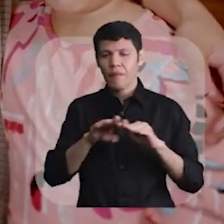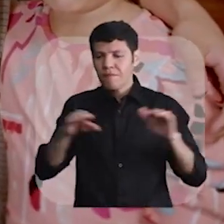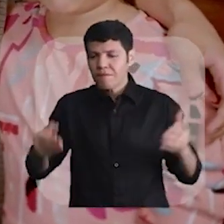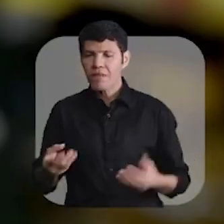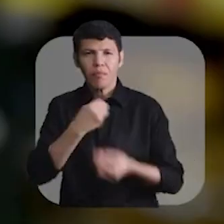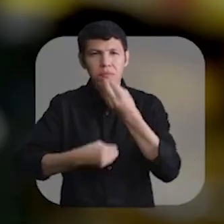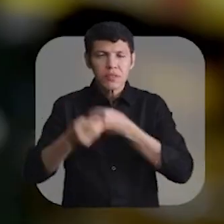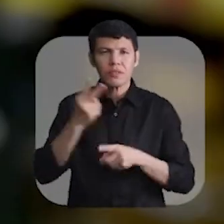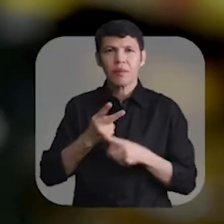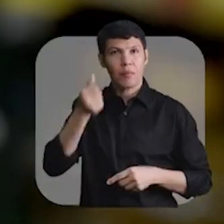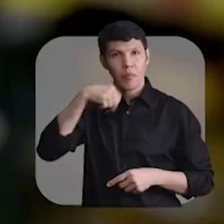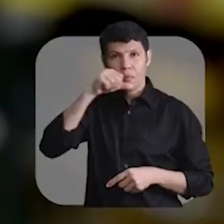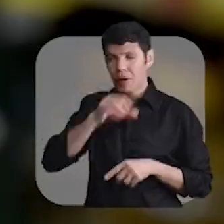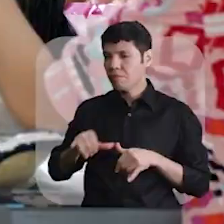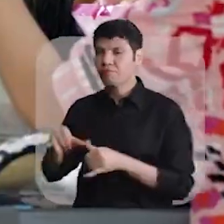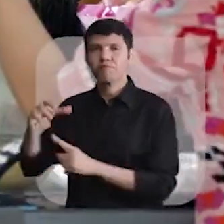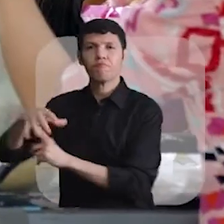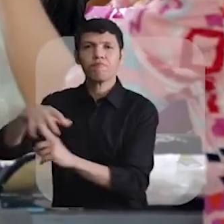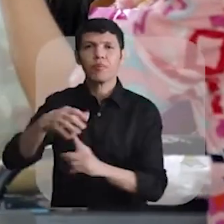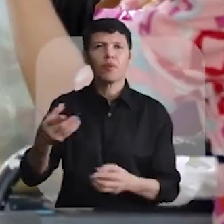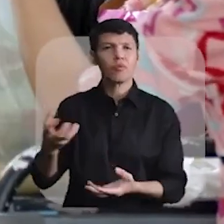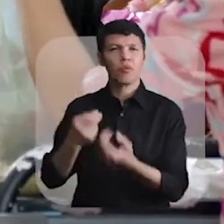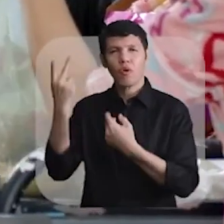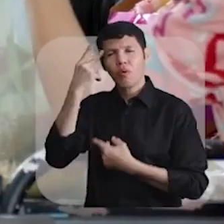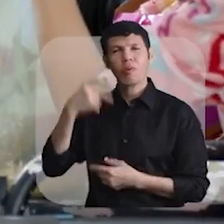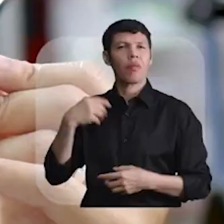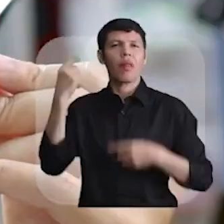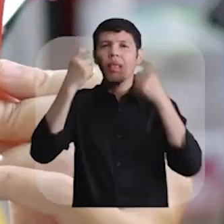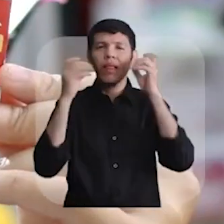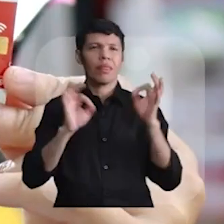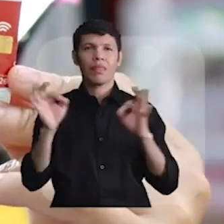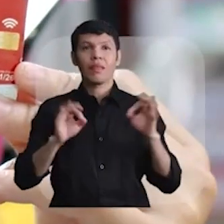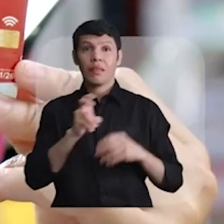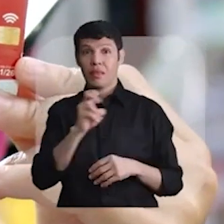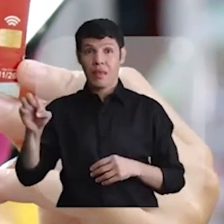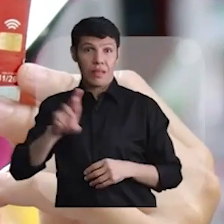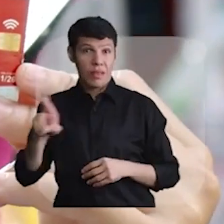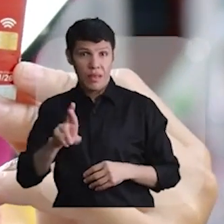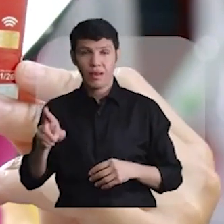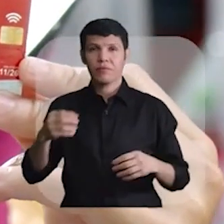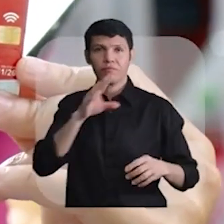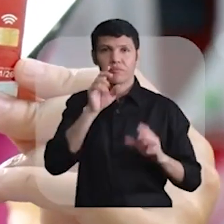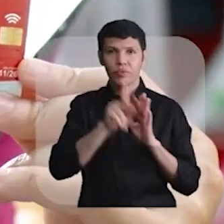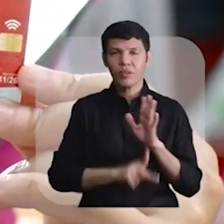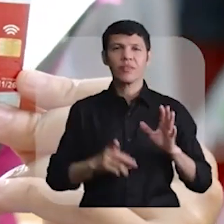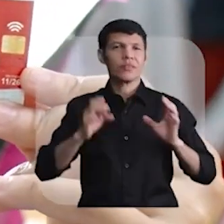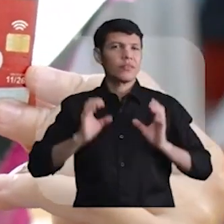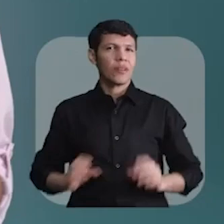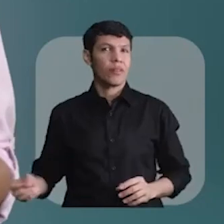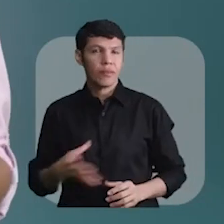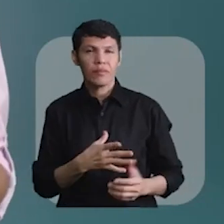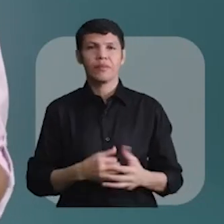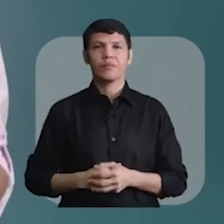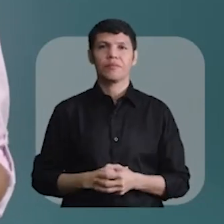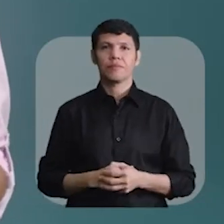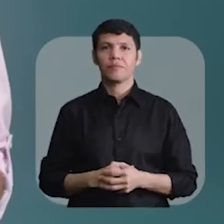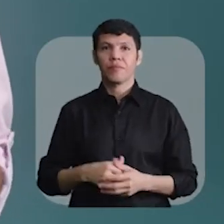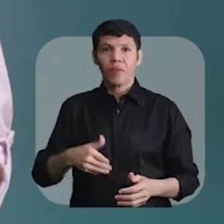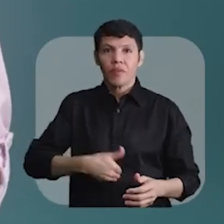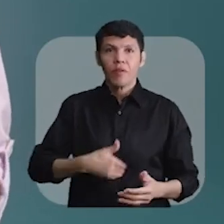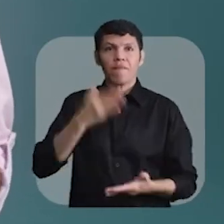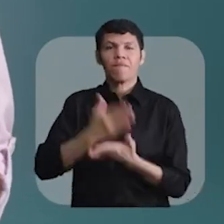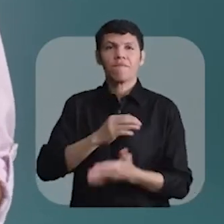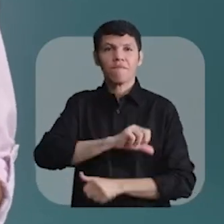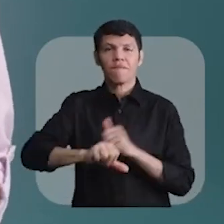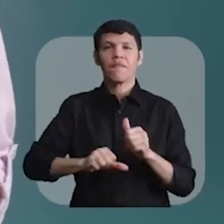vai poder ir à feira sem preocupação. A bolsa é igual para quem recebe auxílio ou não, são 500 reais do Novo Cidadão. Superar a fome